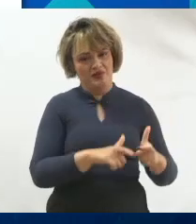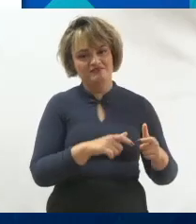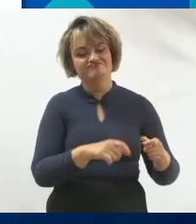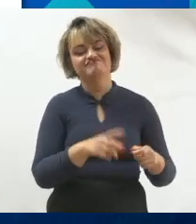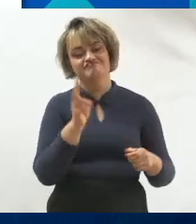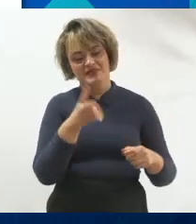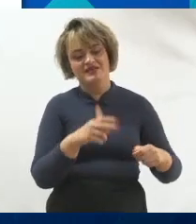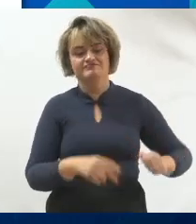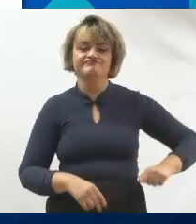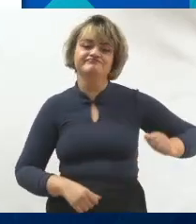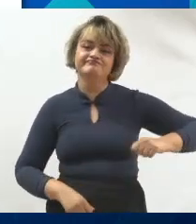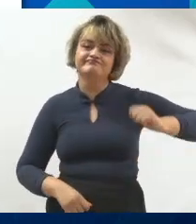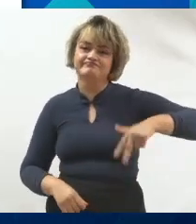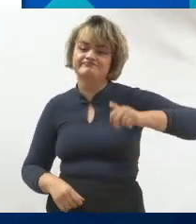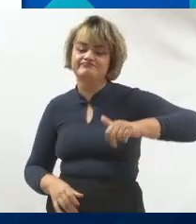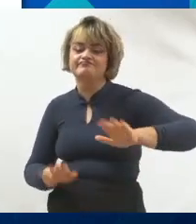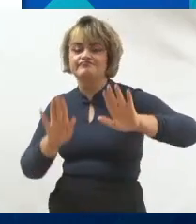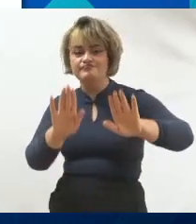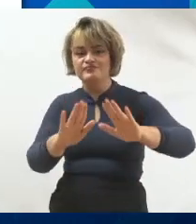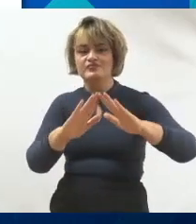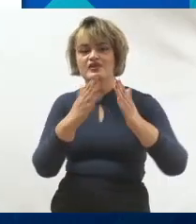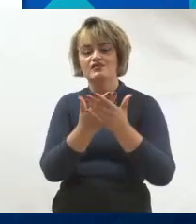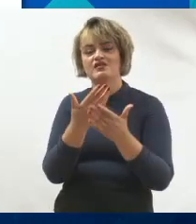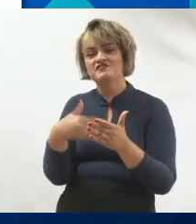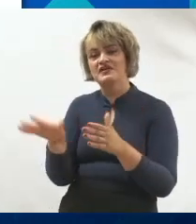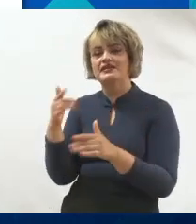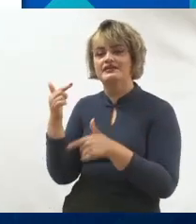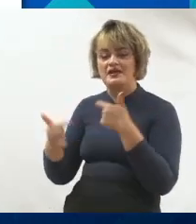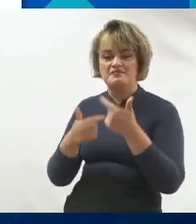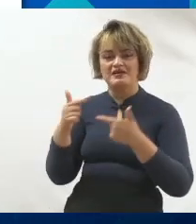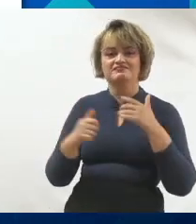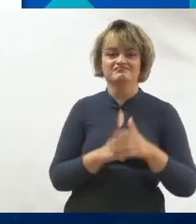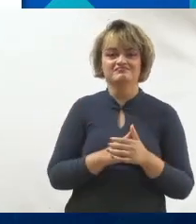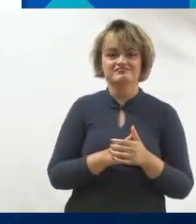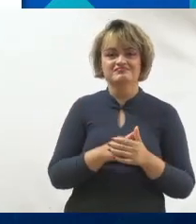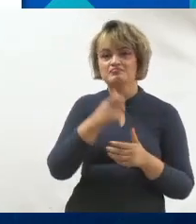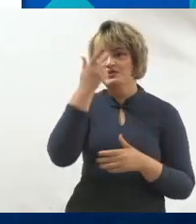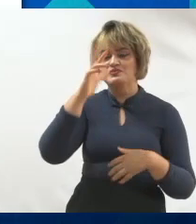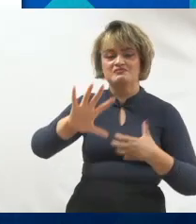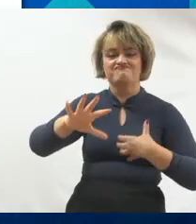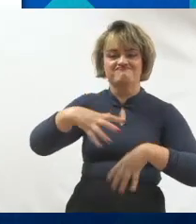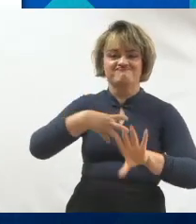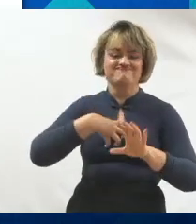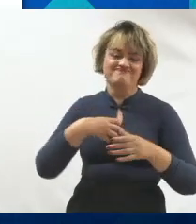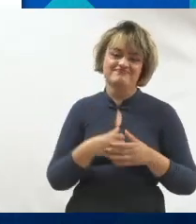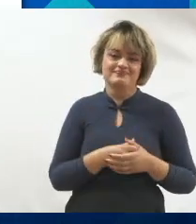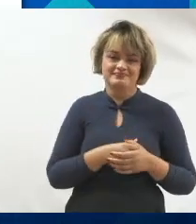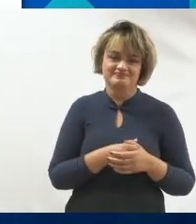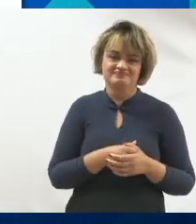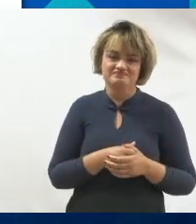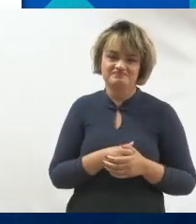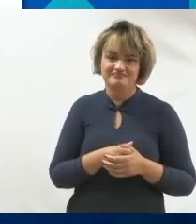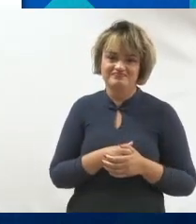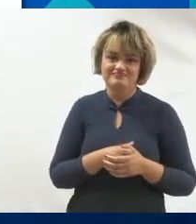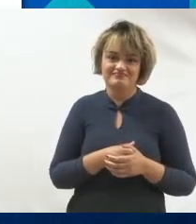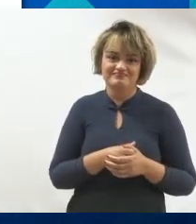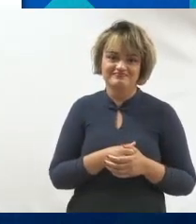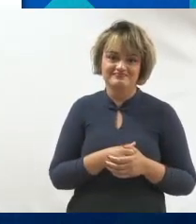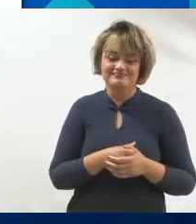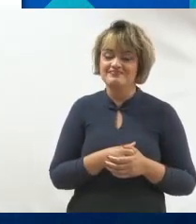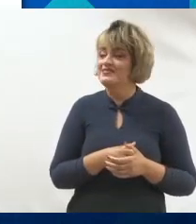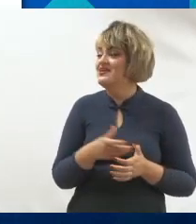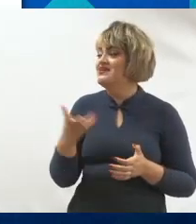leva os filhos na escola e depois vai para o trabalho. Criou sensibilização na primeira linha. Então, você já mostrou